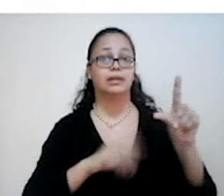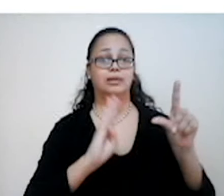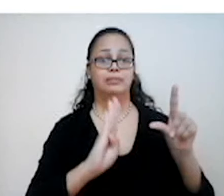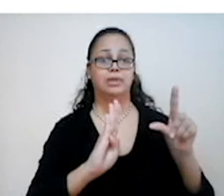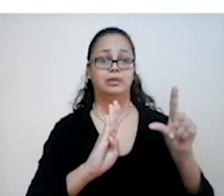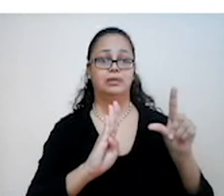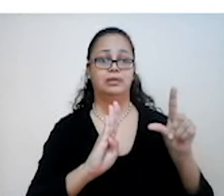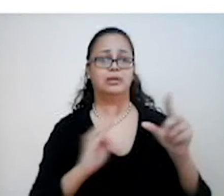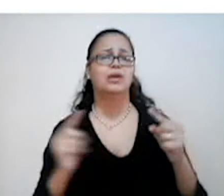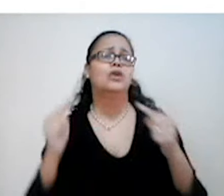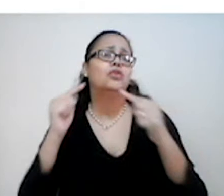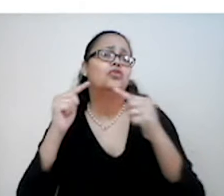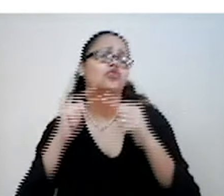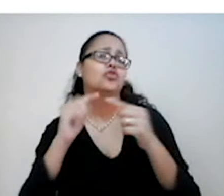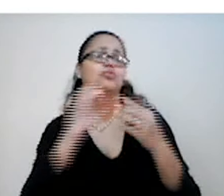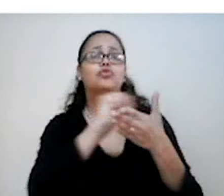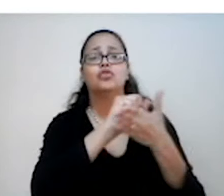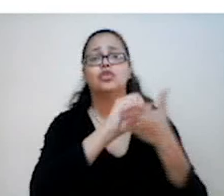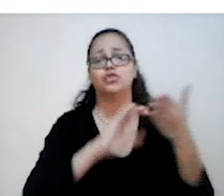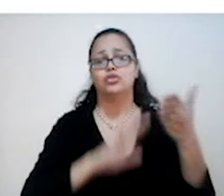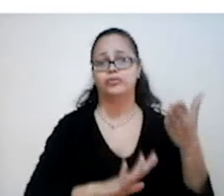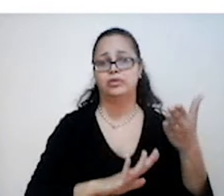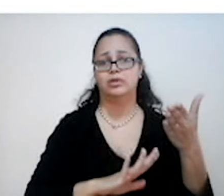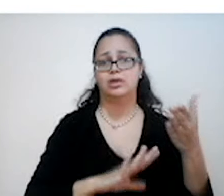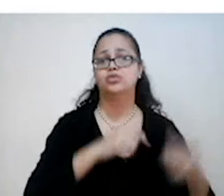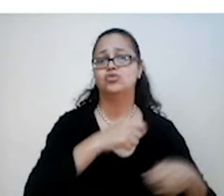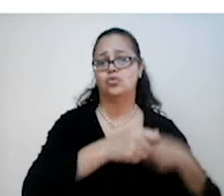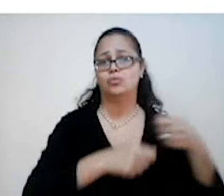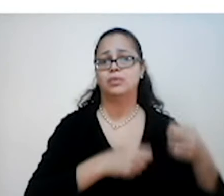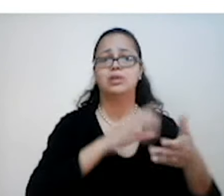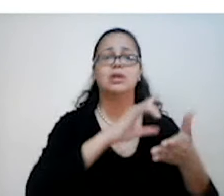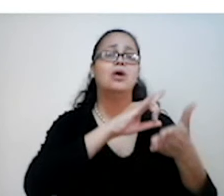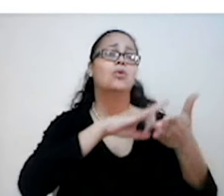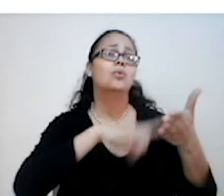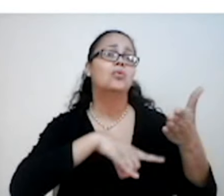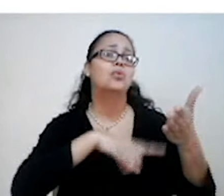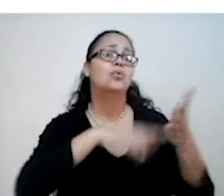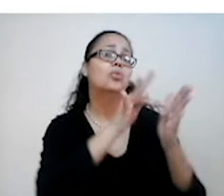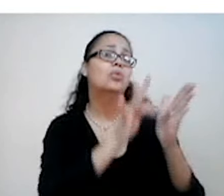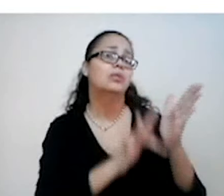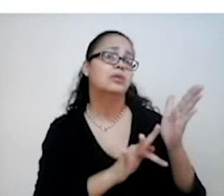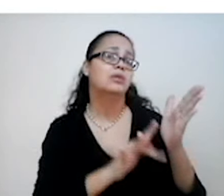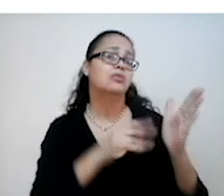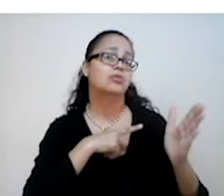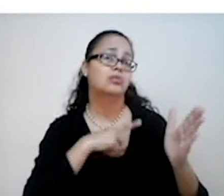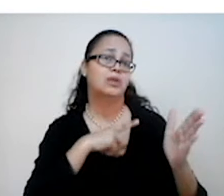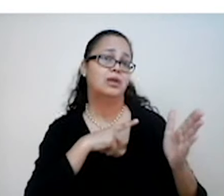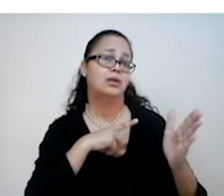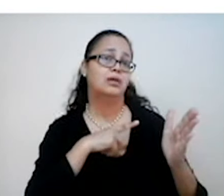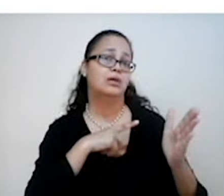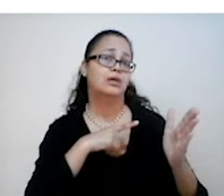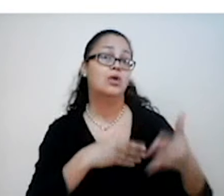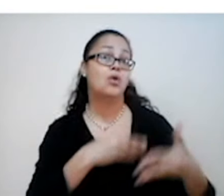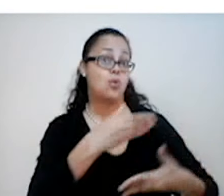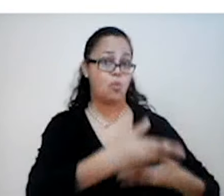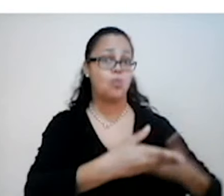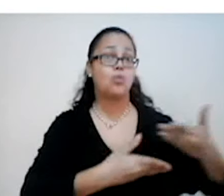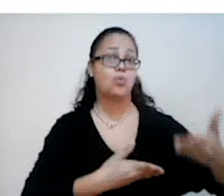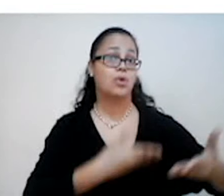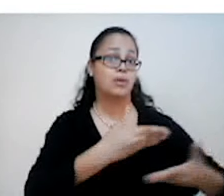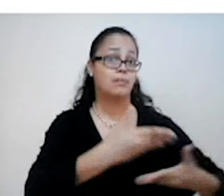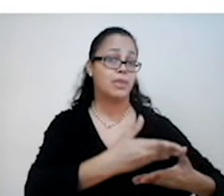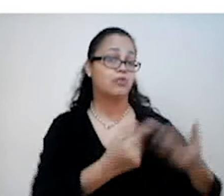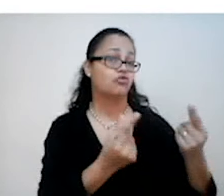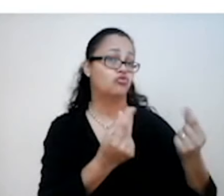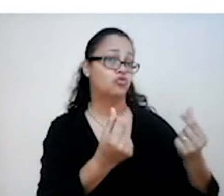B. Que tipo de atividade comercial o documento registra? Ele registra o empréstimo de